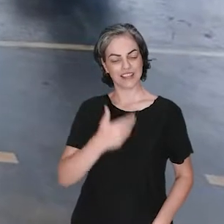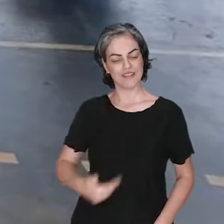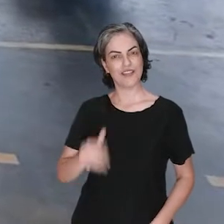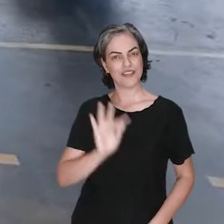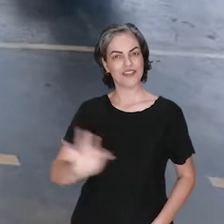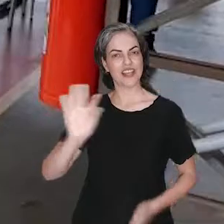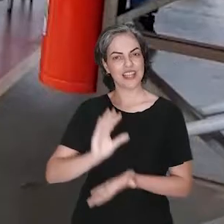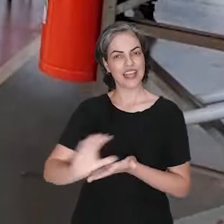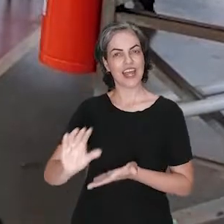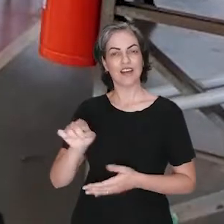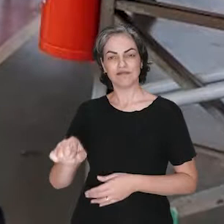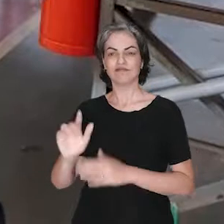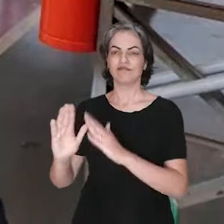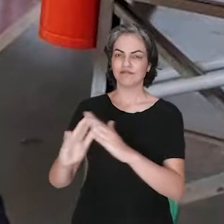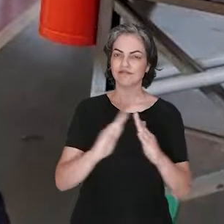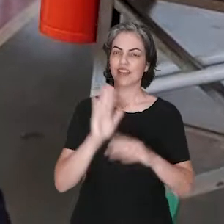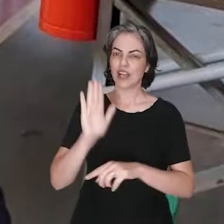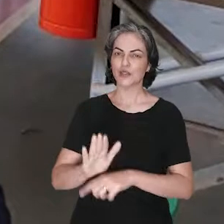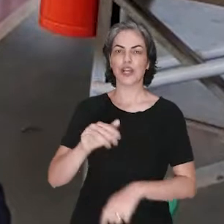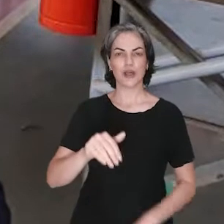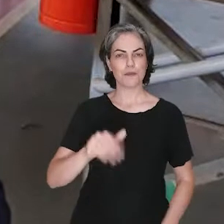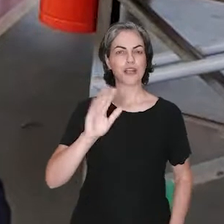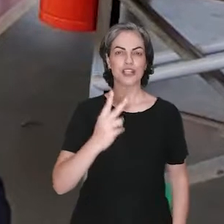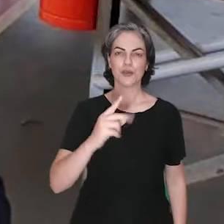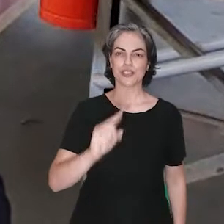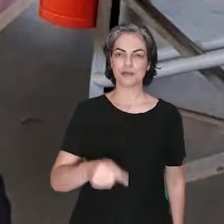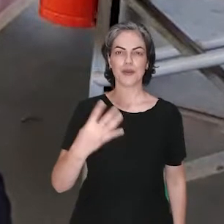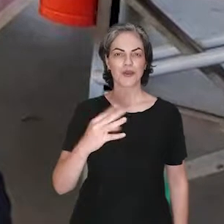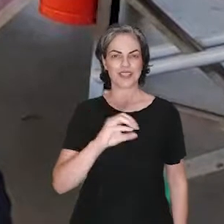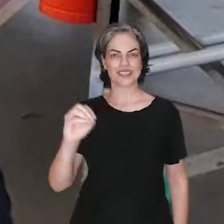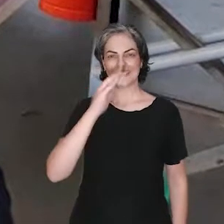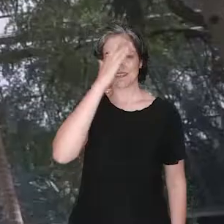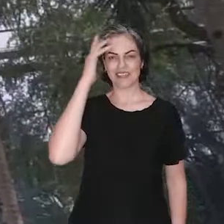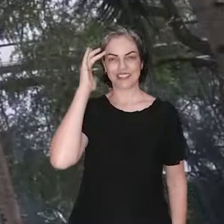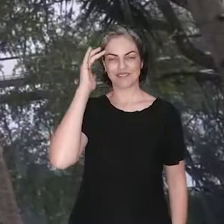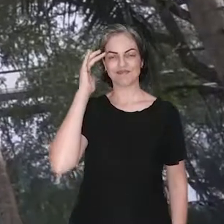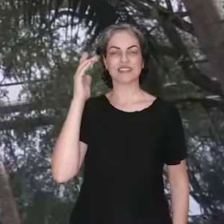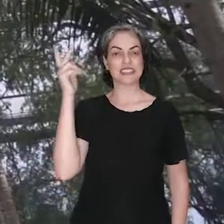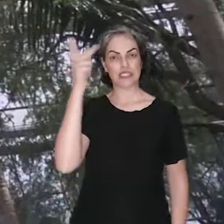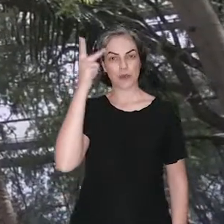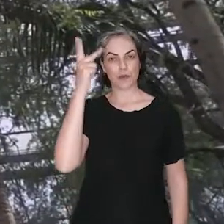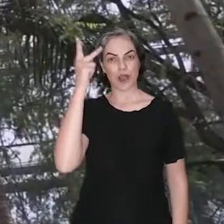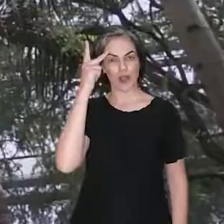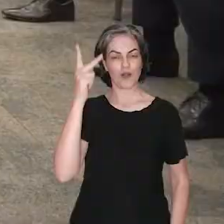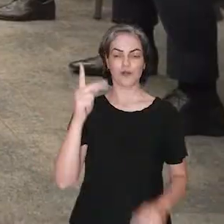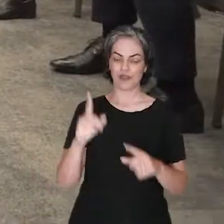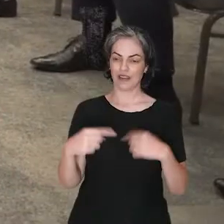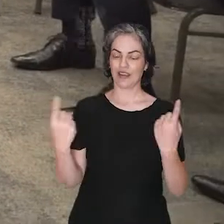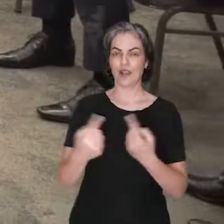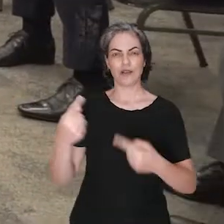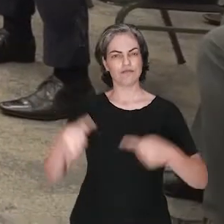milhões de reais, os empreendimentos vão beneficiar 2.400 pessoas. Já em São Paulo, o MDR